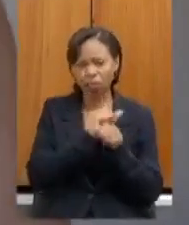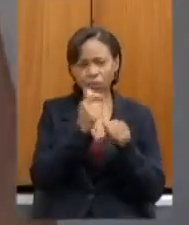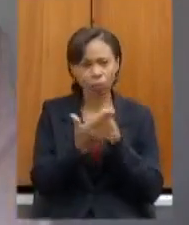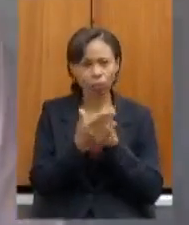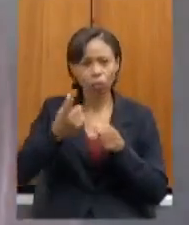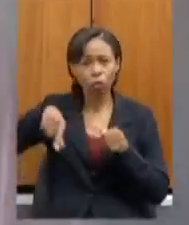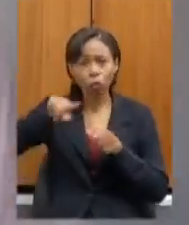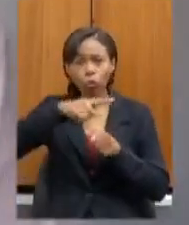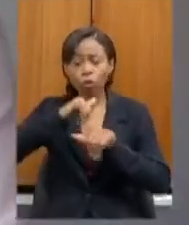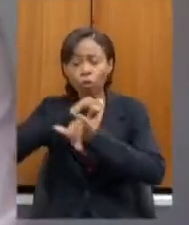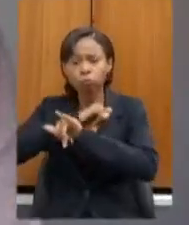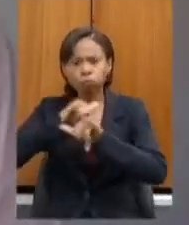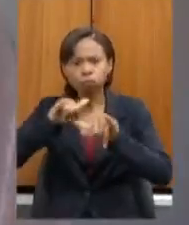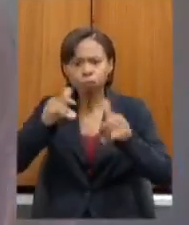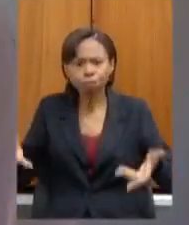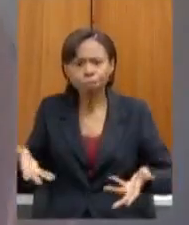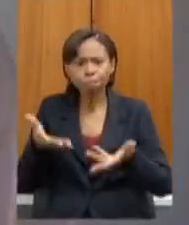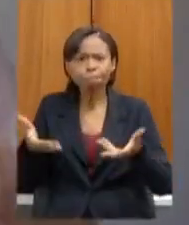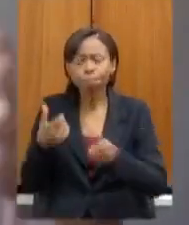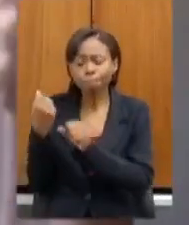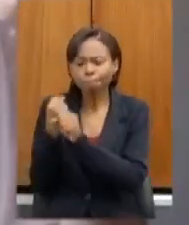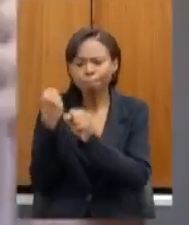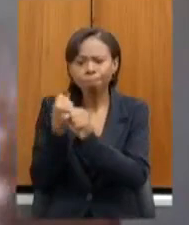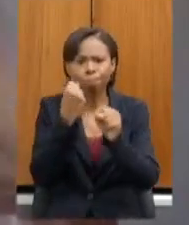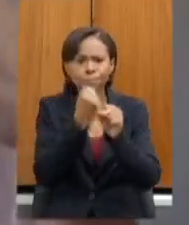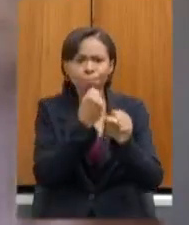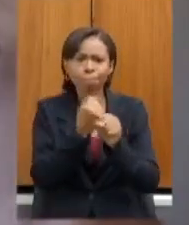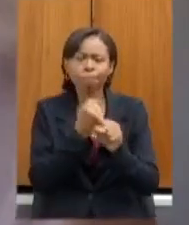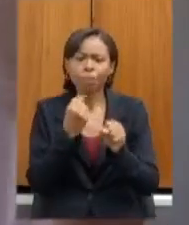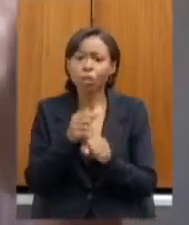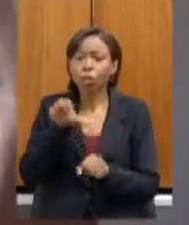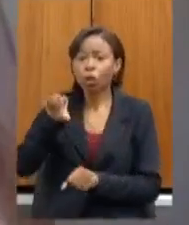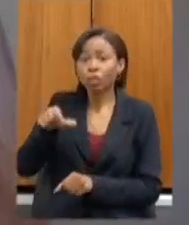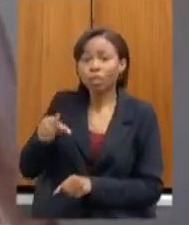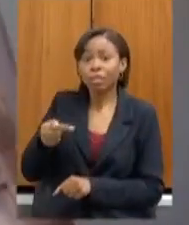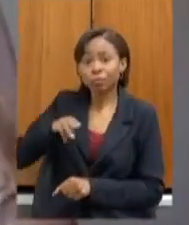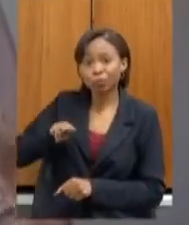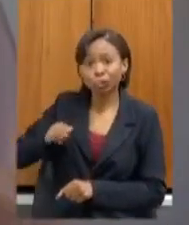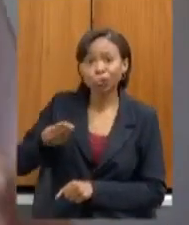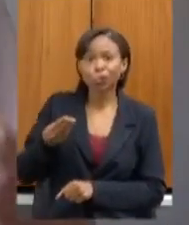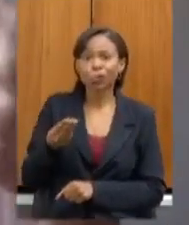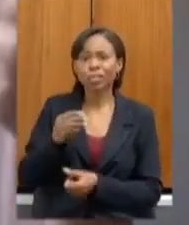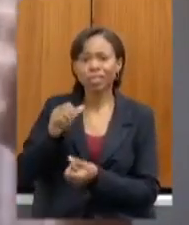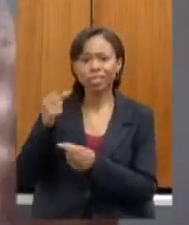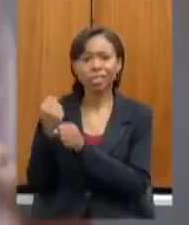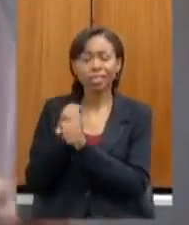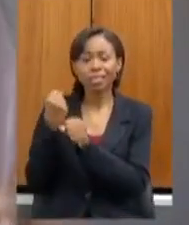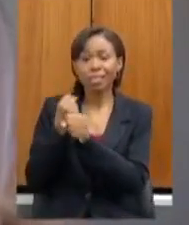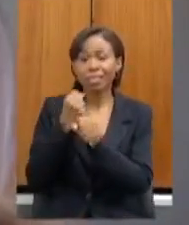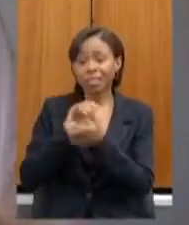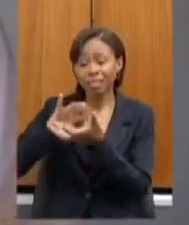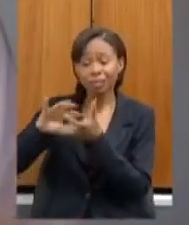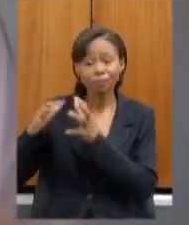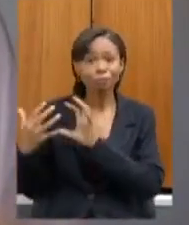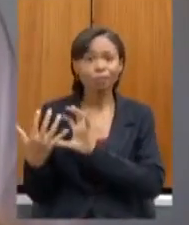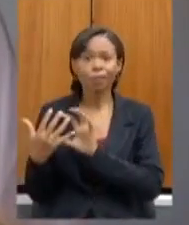conseguindo promover as reformas e anunciar mais 97 milhões em reformas em escolas